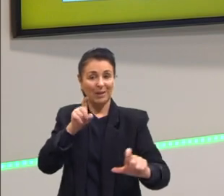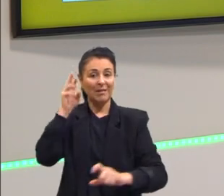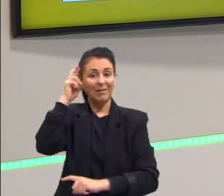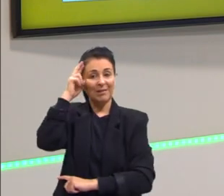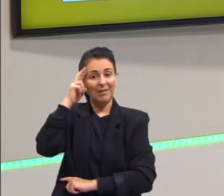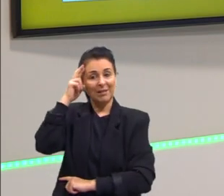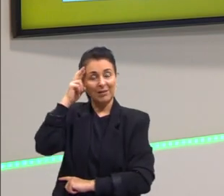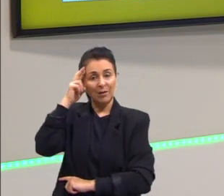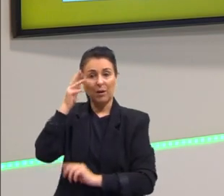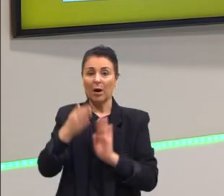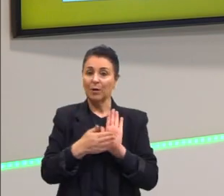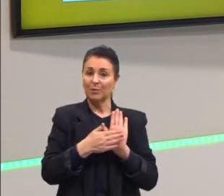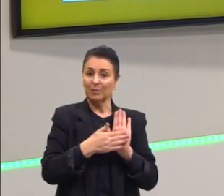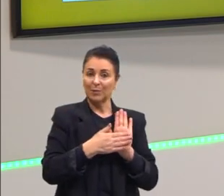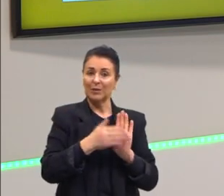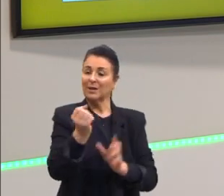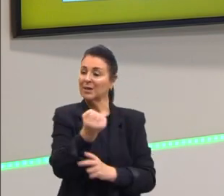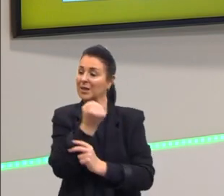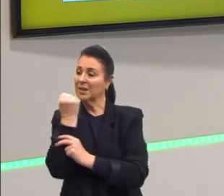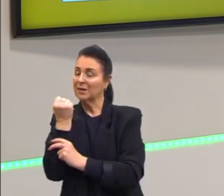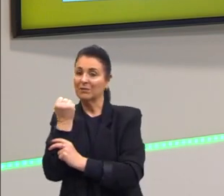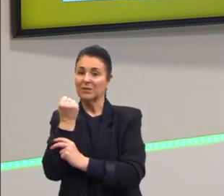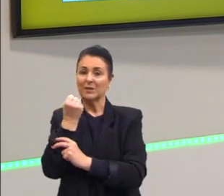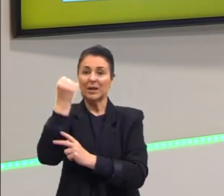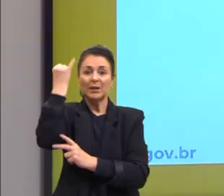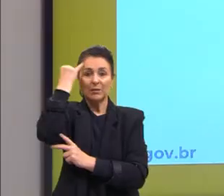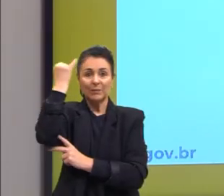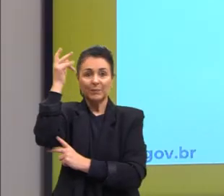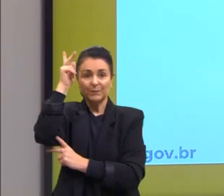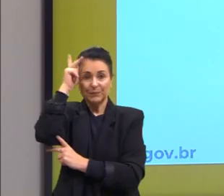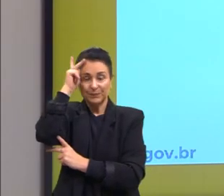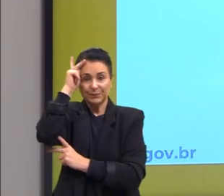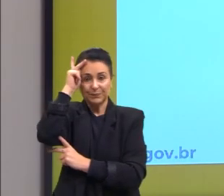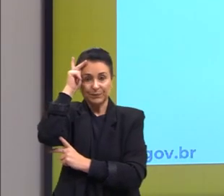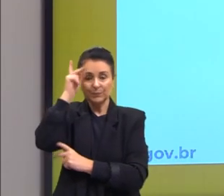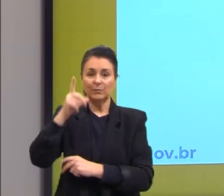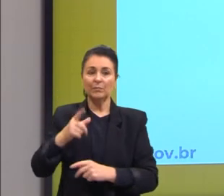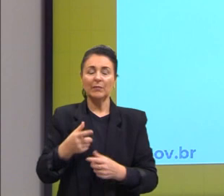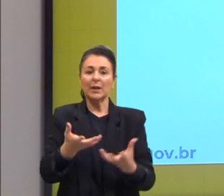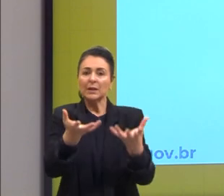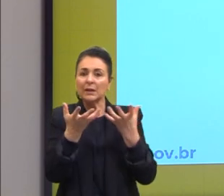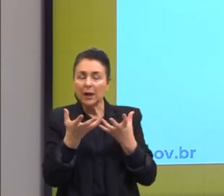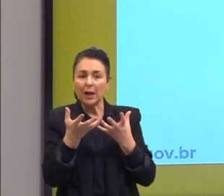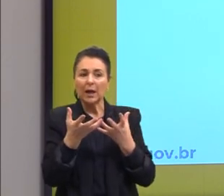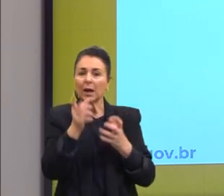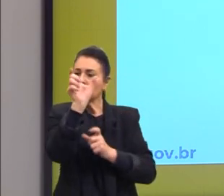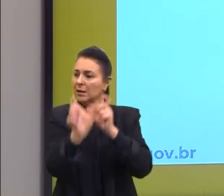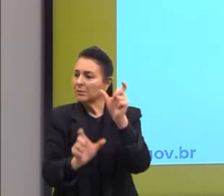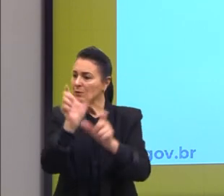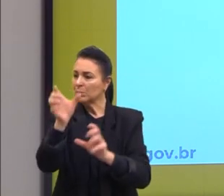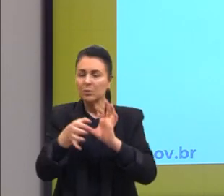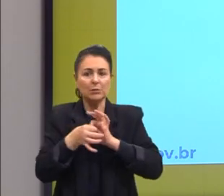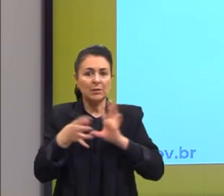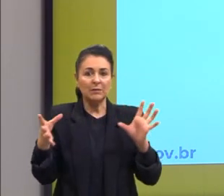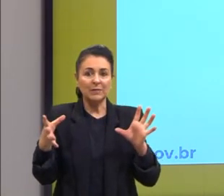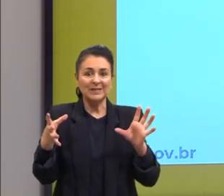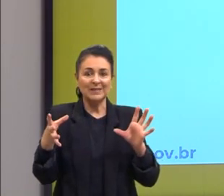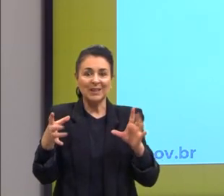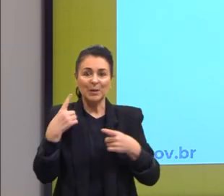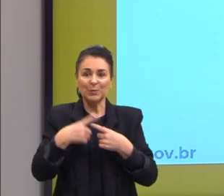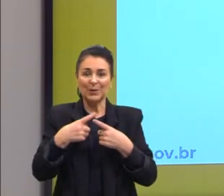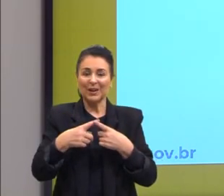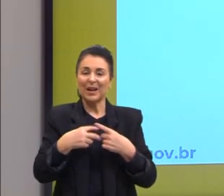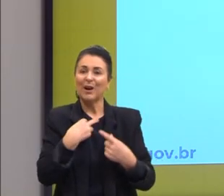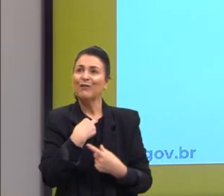proposta Kantiana. A ética Kantiana permite que os indivíduos sejam livres, já que a vontade anterior à razão